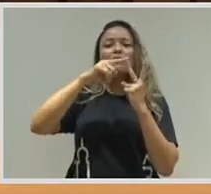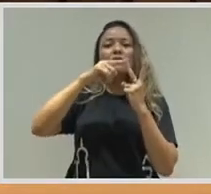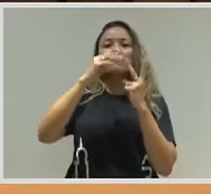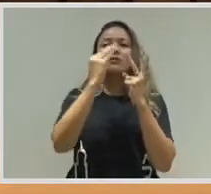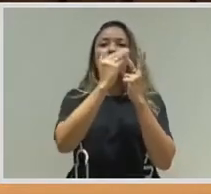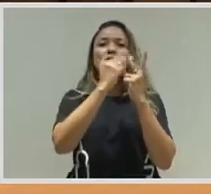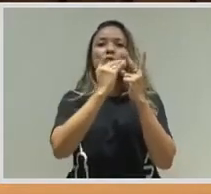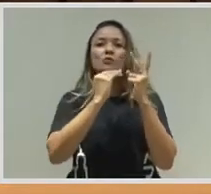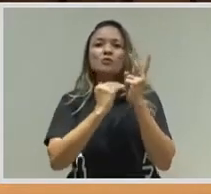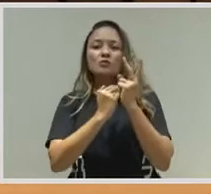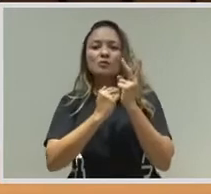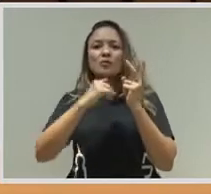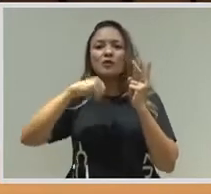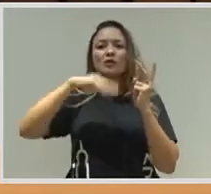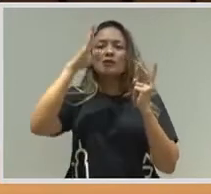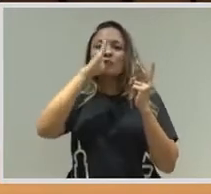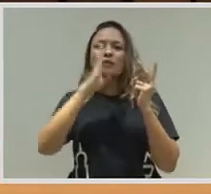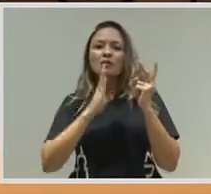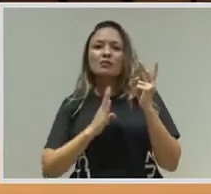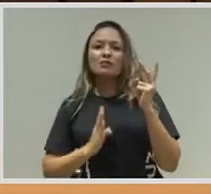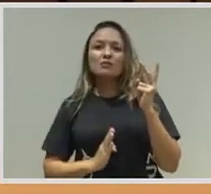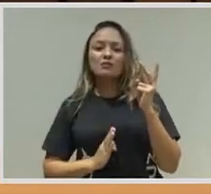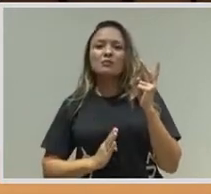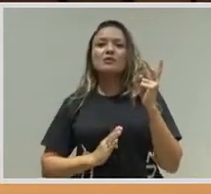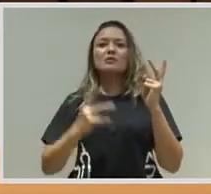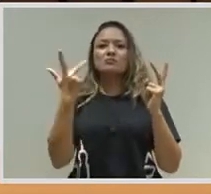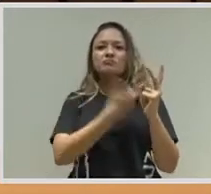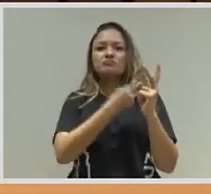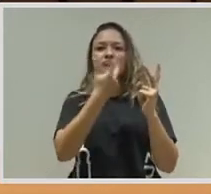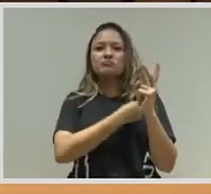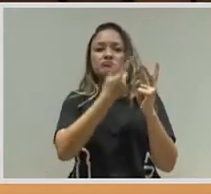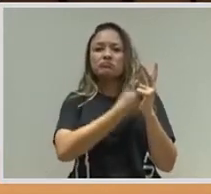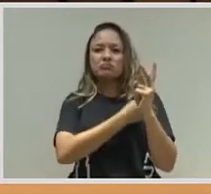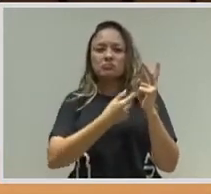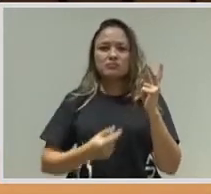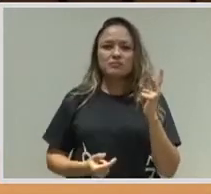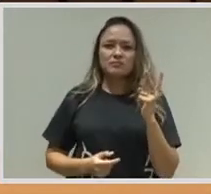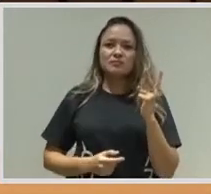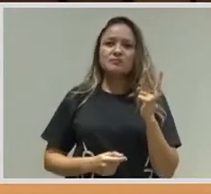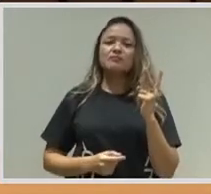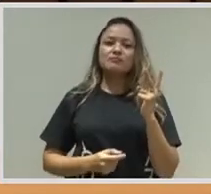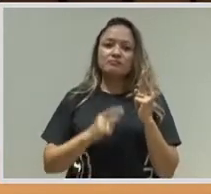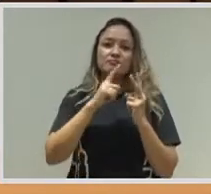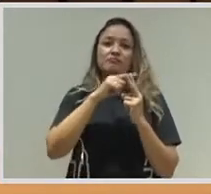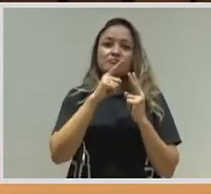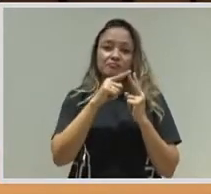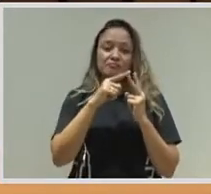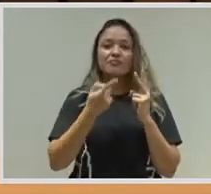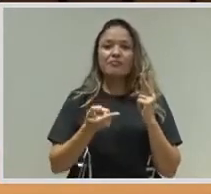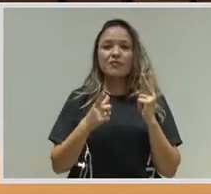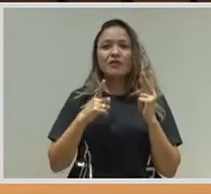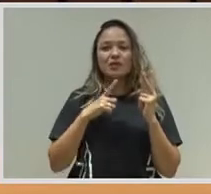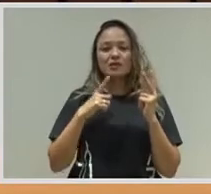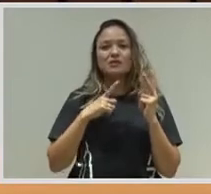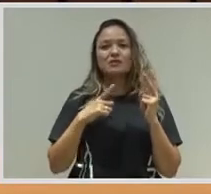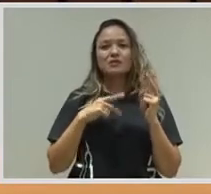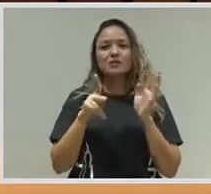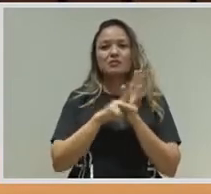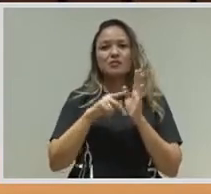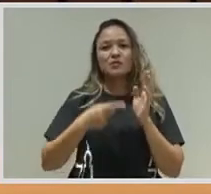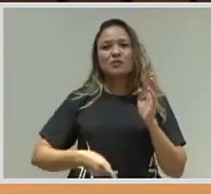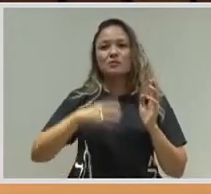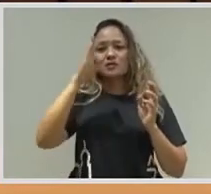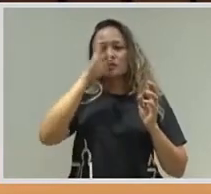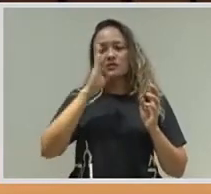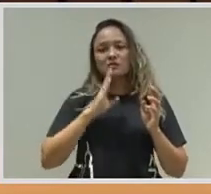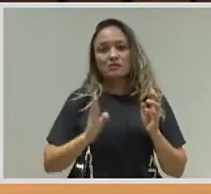Nacional de Autossuficiência em Imunobiológicos, que também está na pauta hoje, e a necessidade